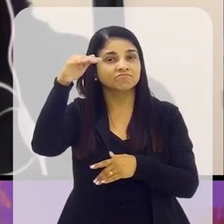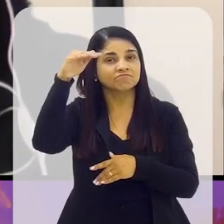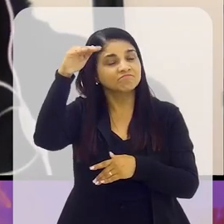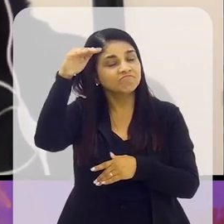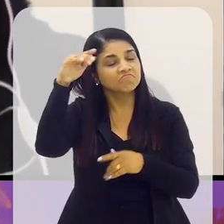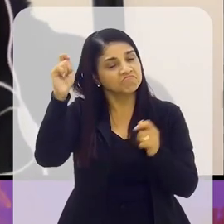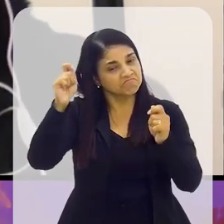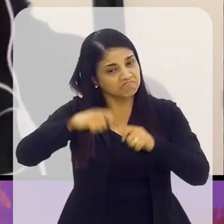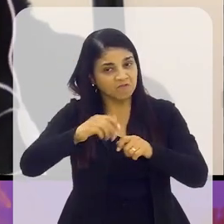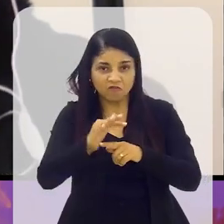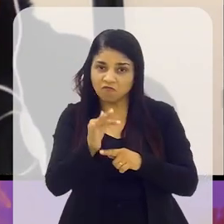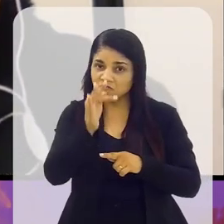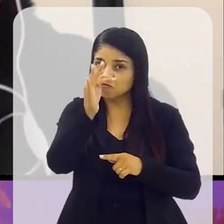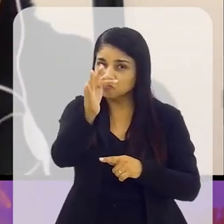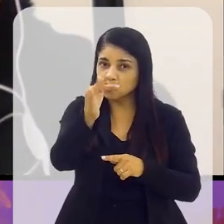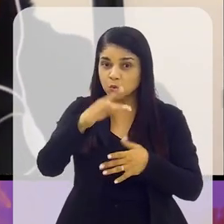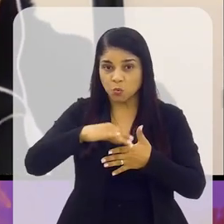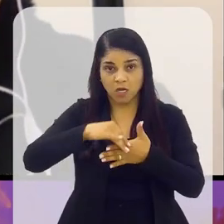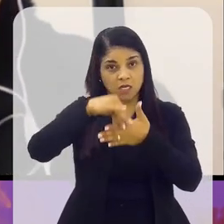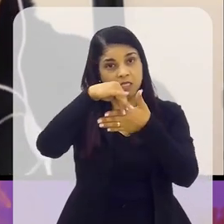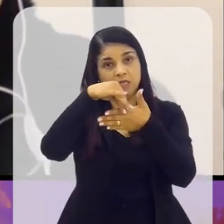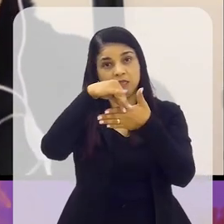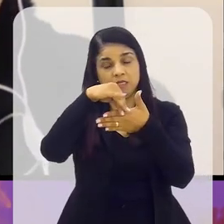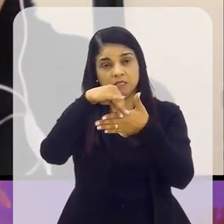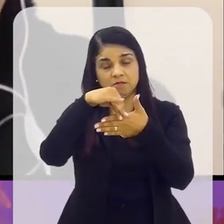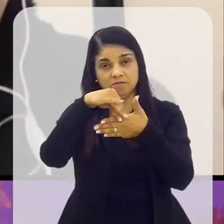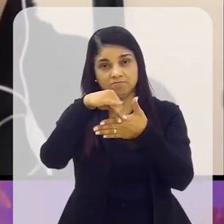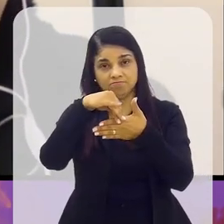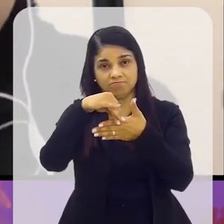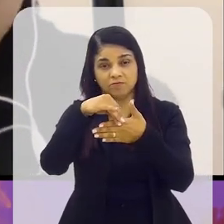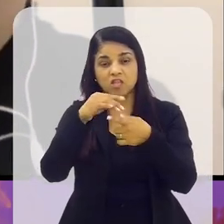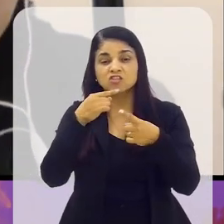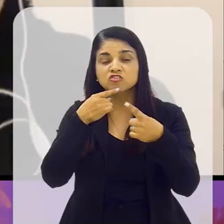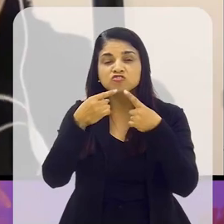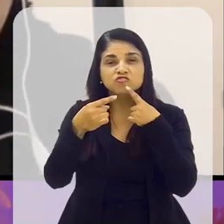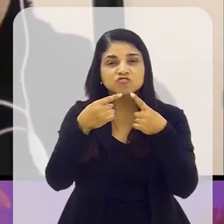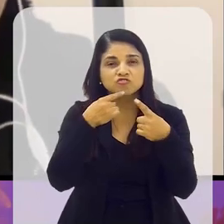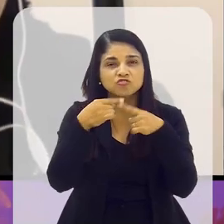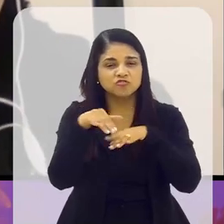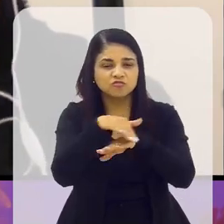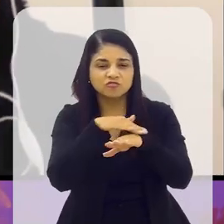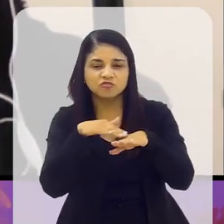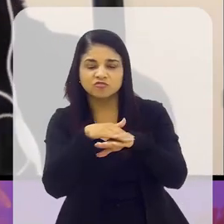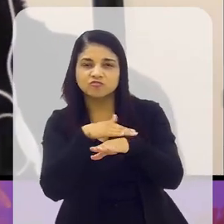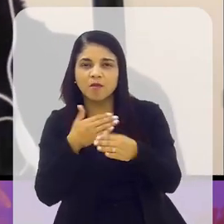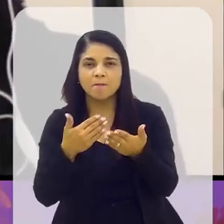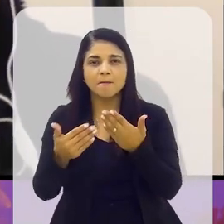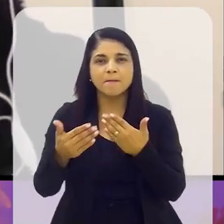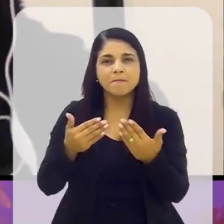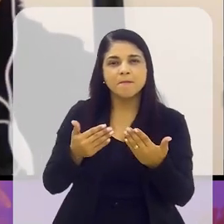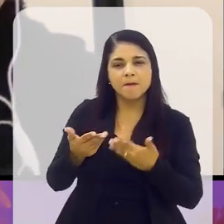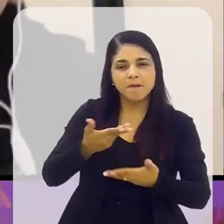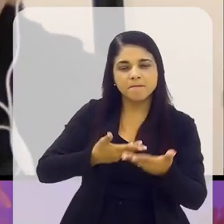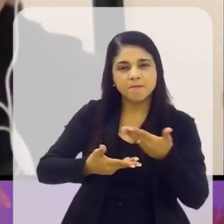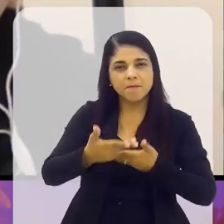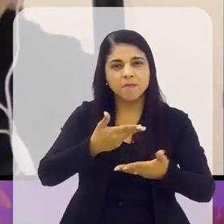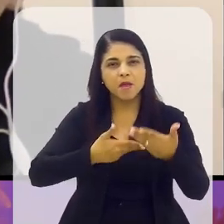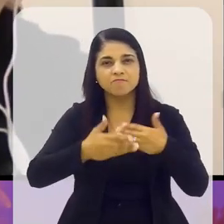provavelmente, um papel de líder mais tarde, ele tem um diálogo, né, com